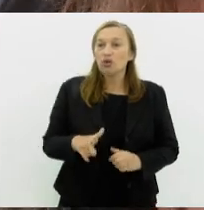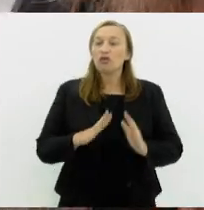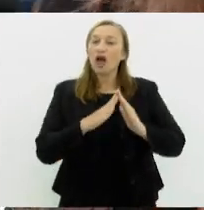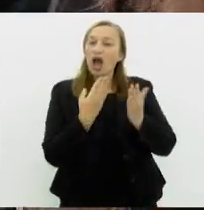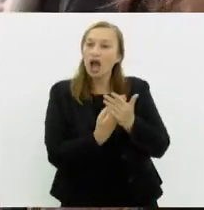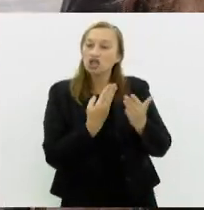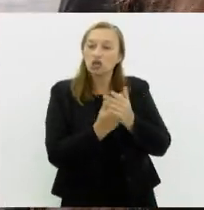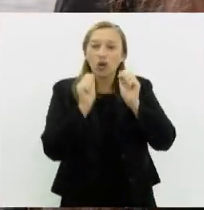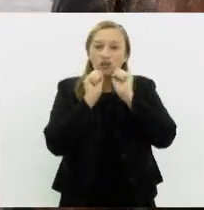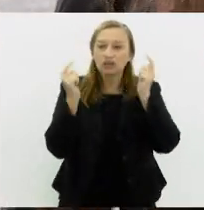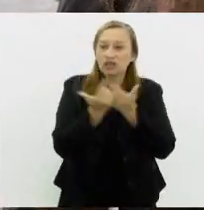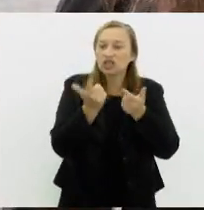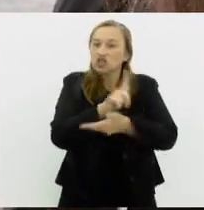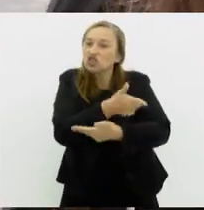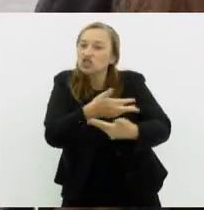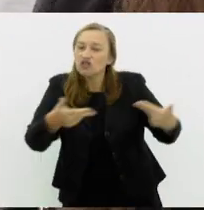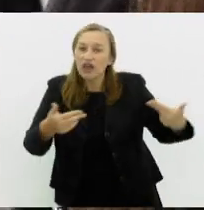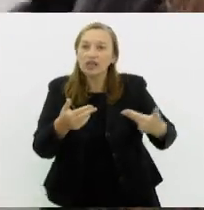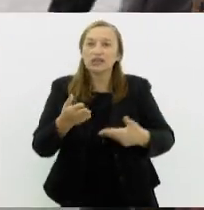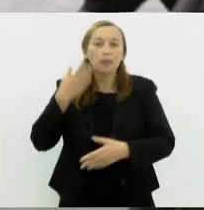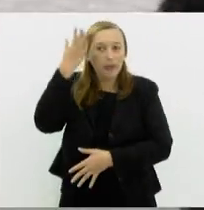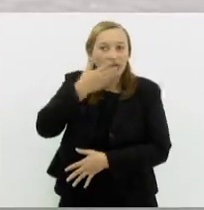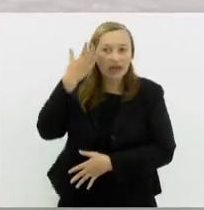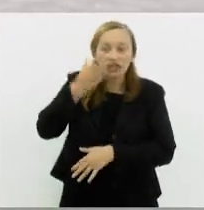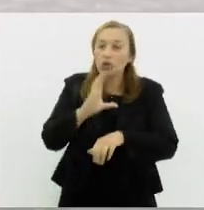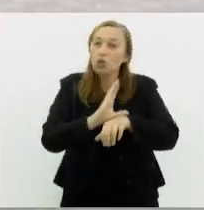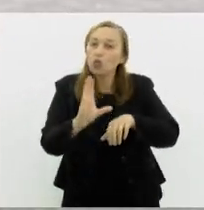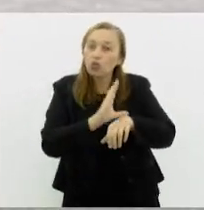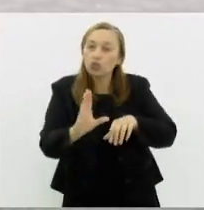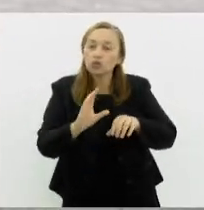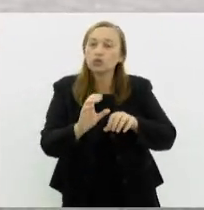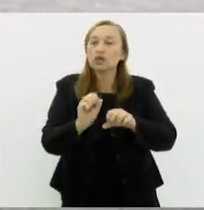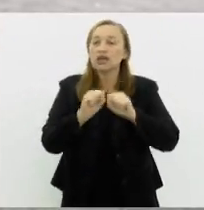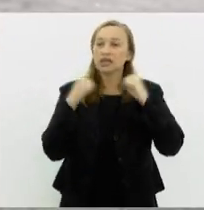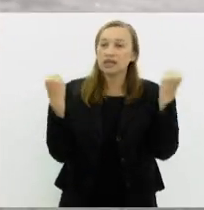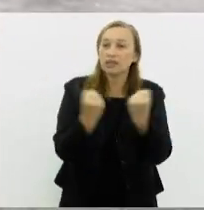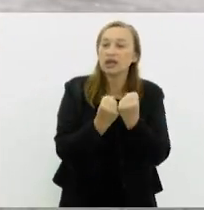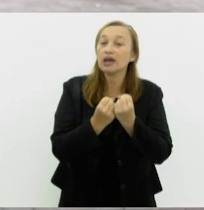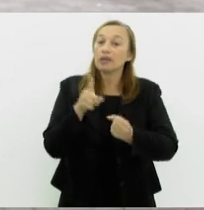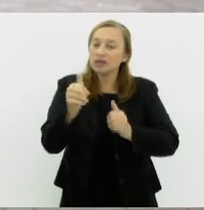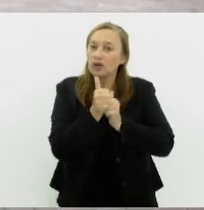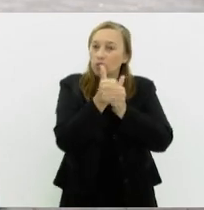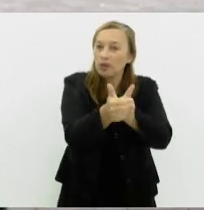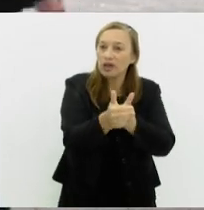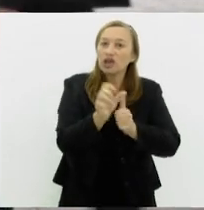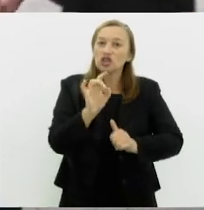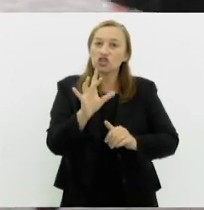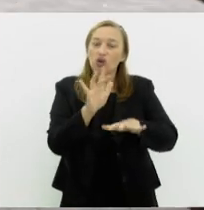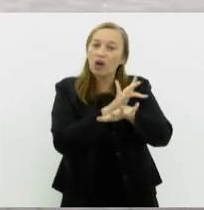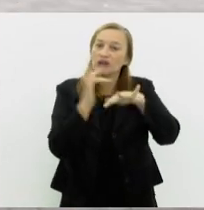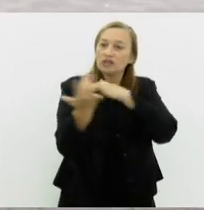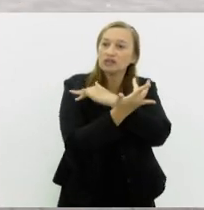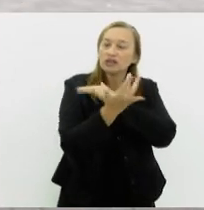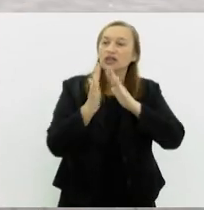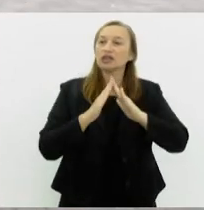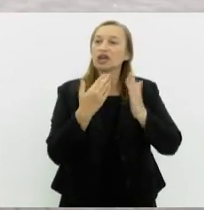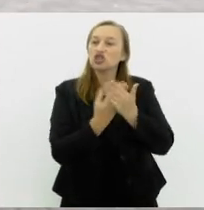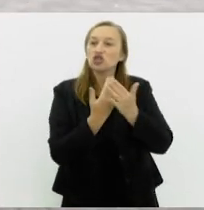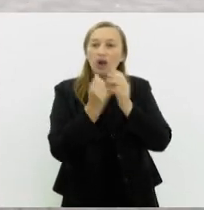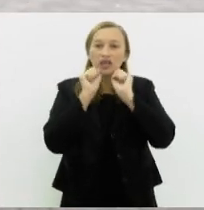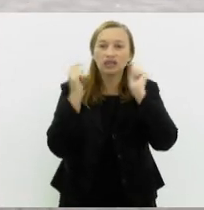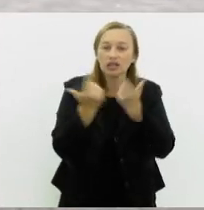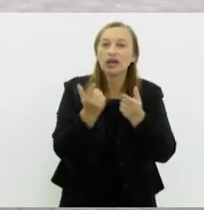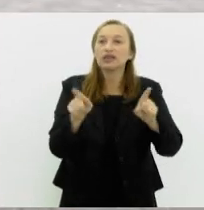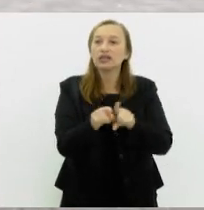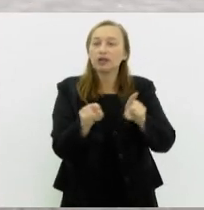Legislativo realiza diversas palestras, cursos e seminários. E para poder acompanhar a programação é só acessar as redes sociais da Escola do Legislativo ou também